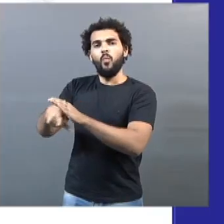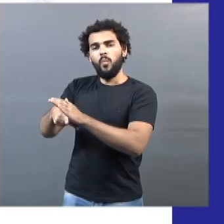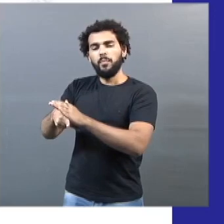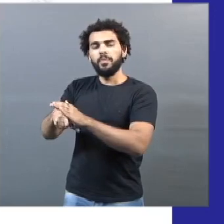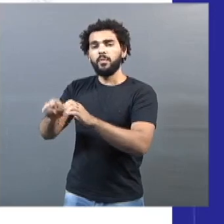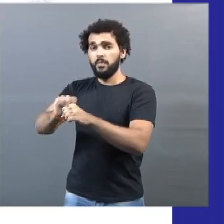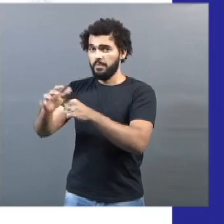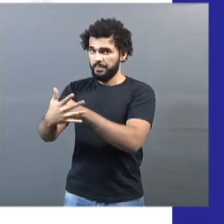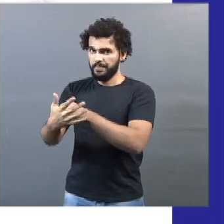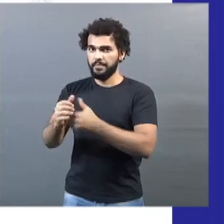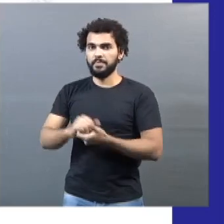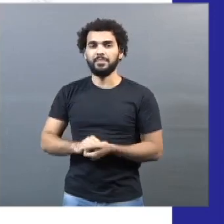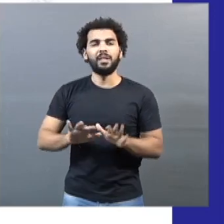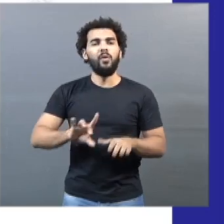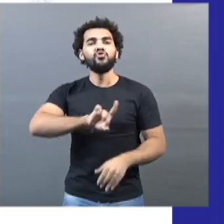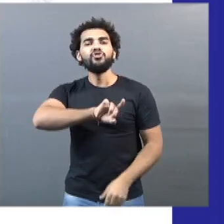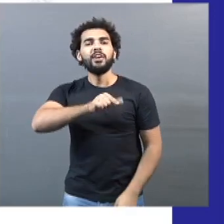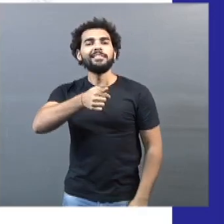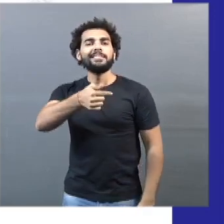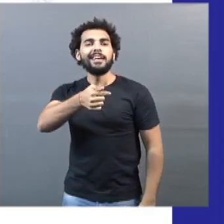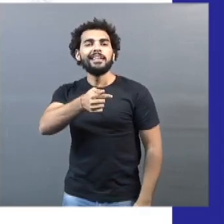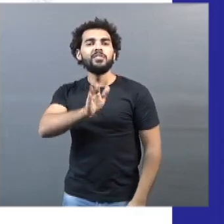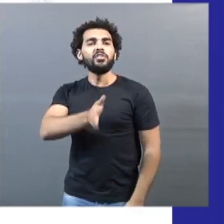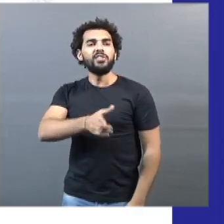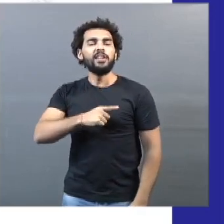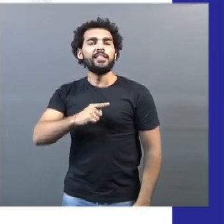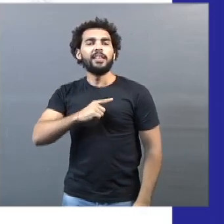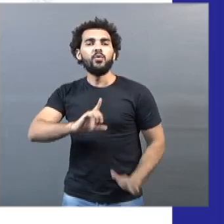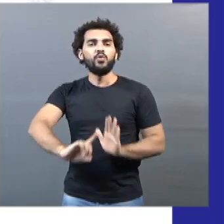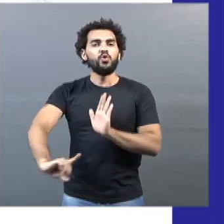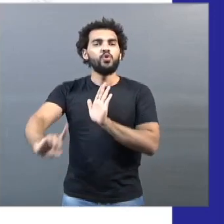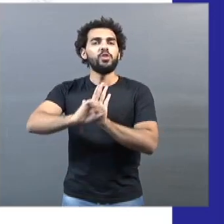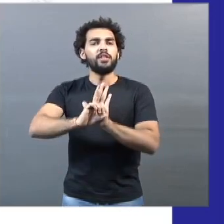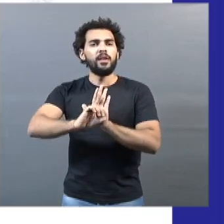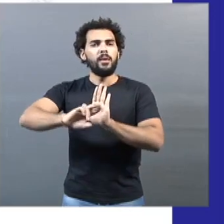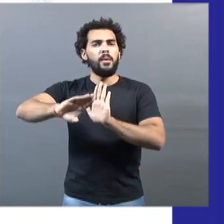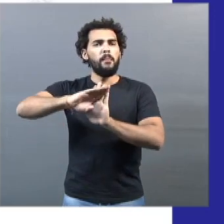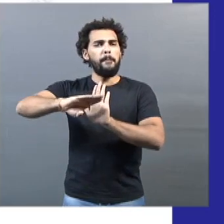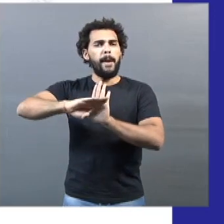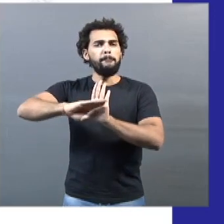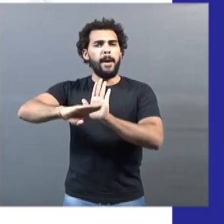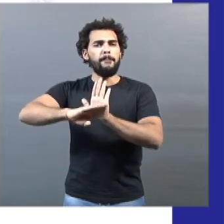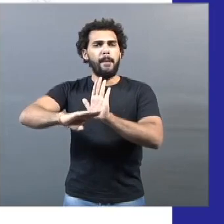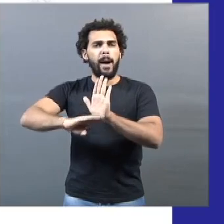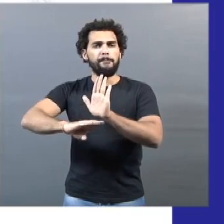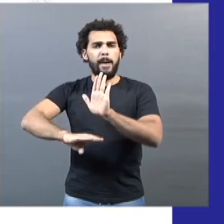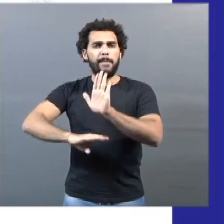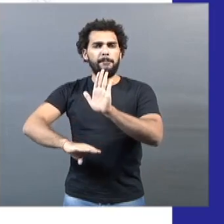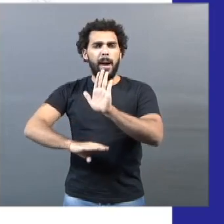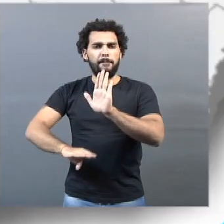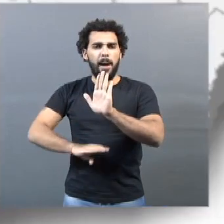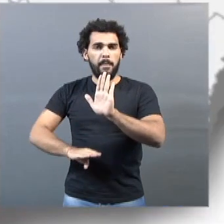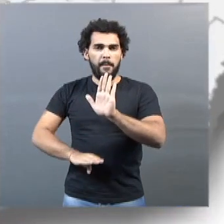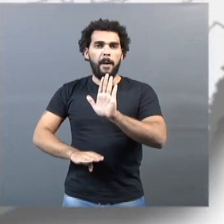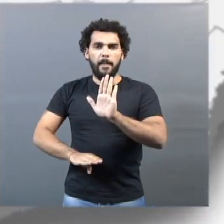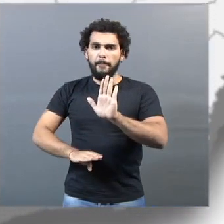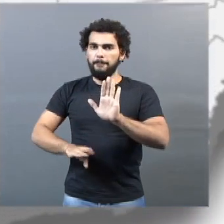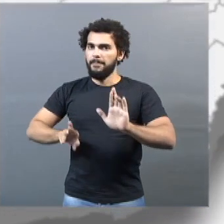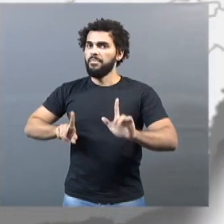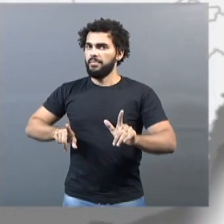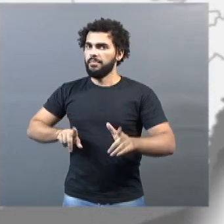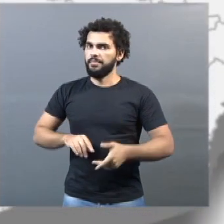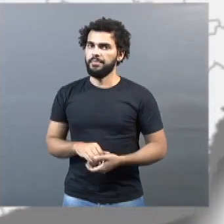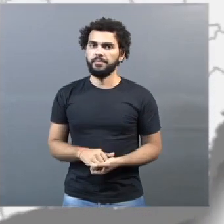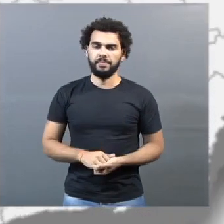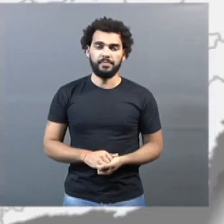desde o dia 7 de julho havia prorrogado o decreto com regras mais restritas de funcionamento do comércio. Agora,